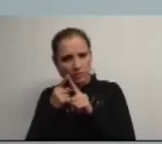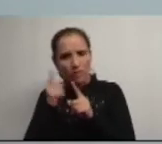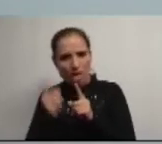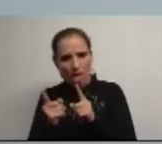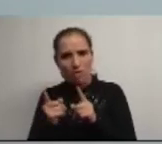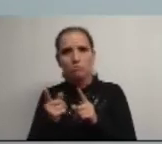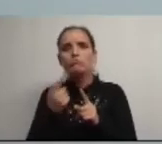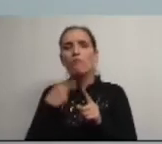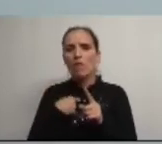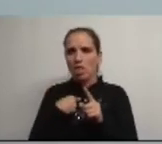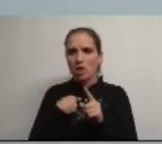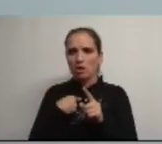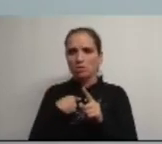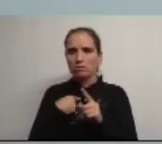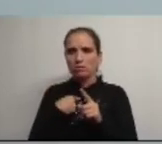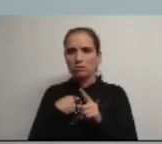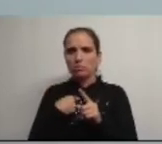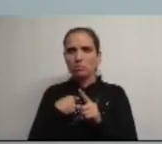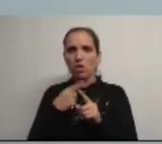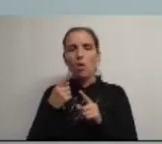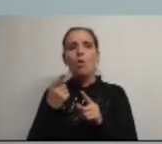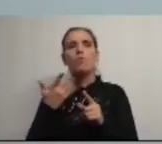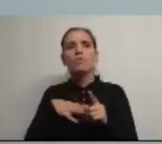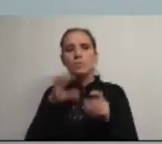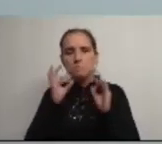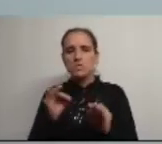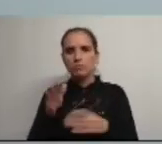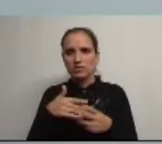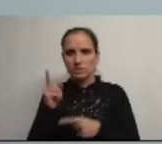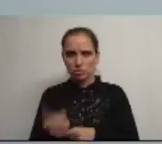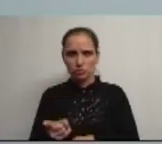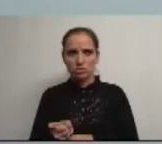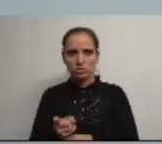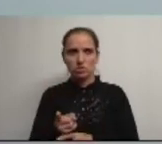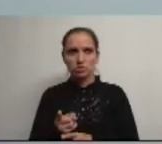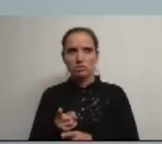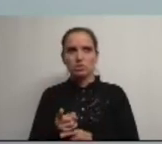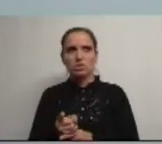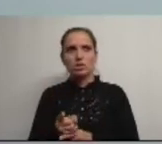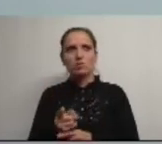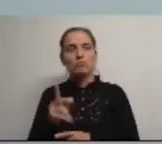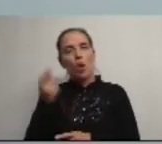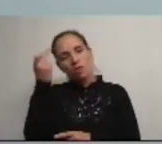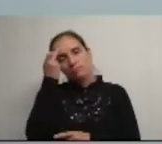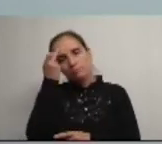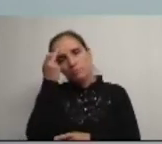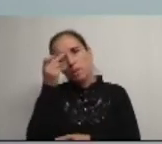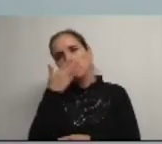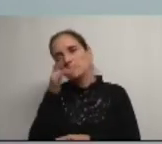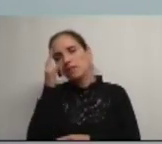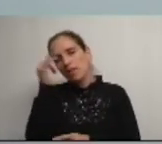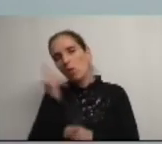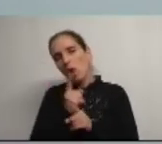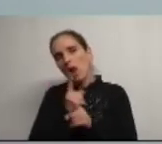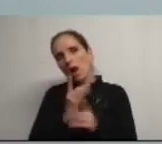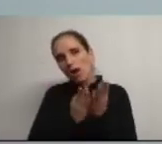ou um planeamento estratégico intencional e premeditado fica-nos temos a ideia de que quererá continuar